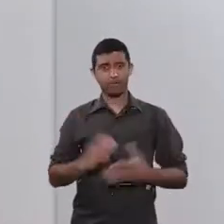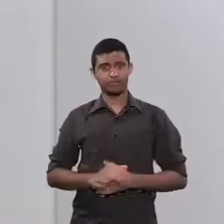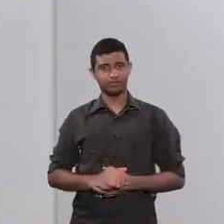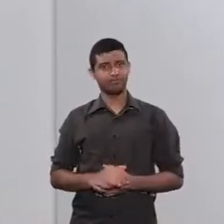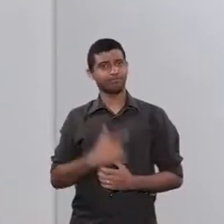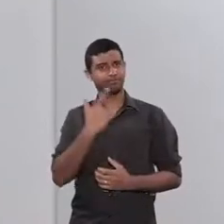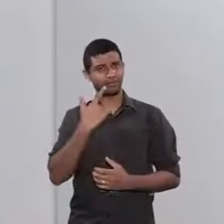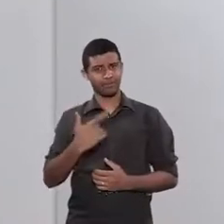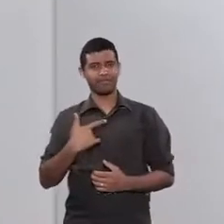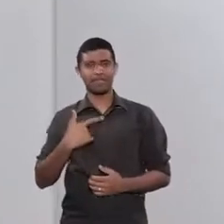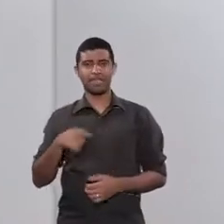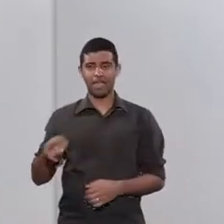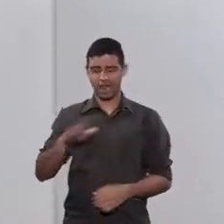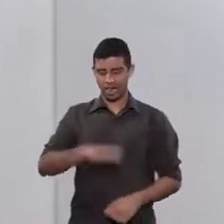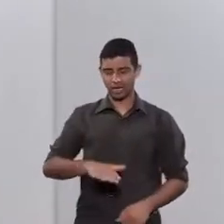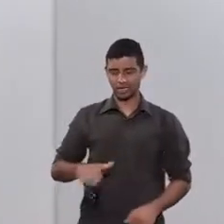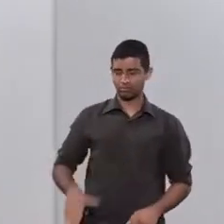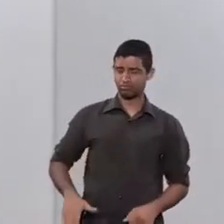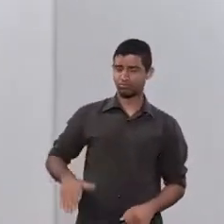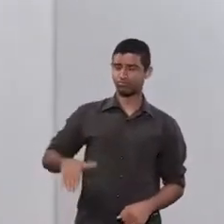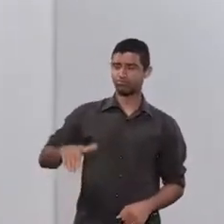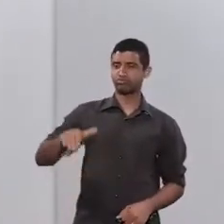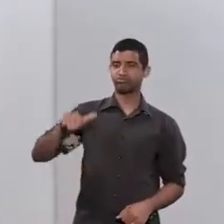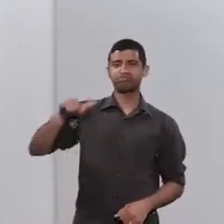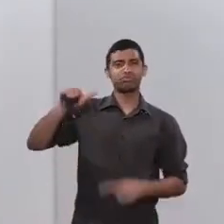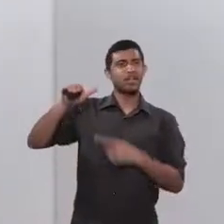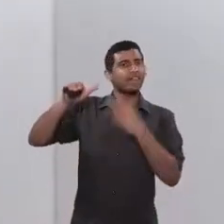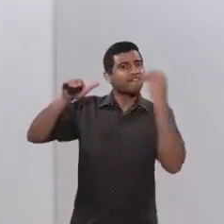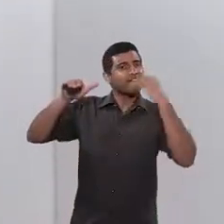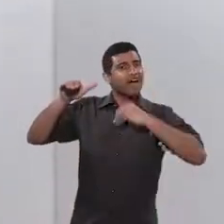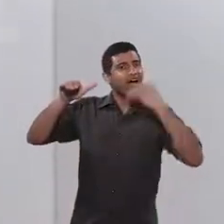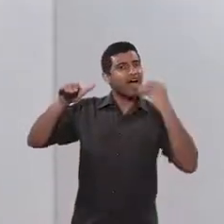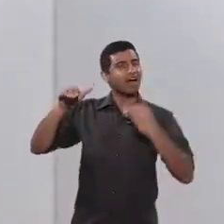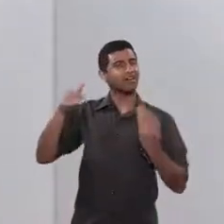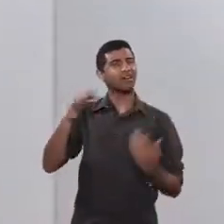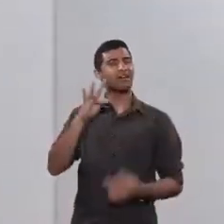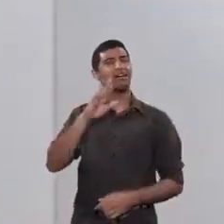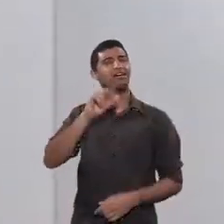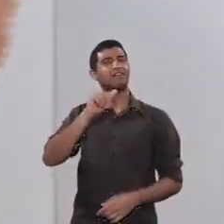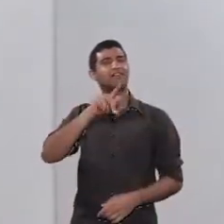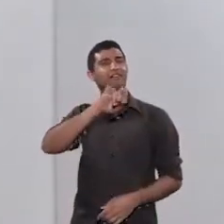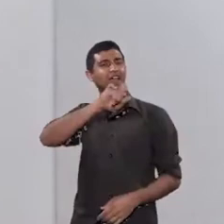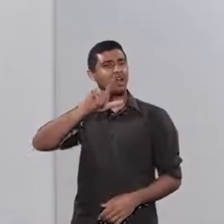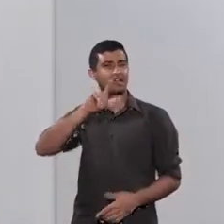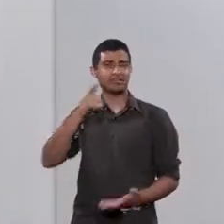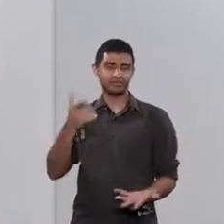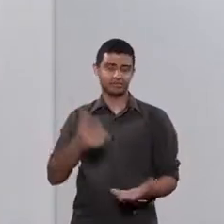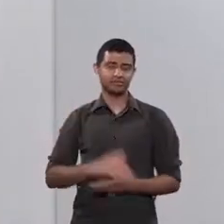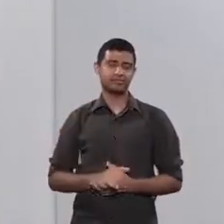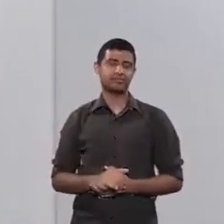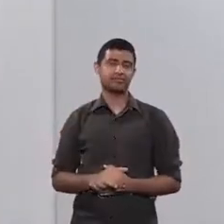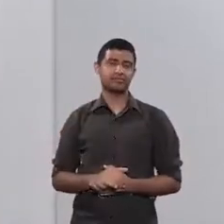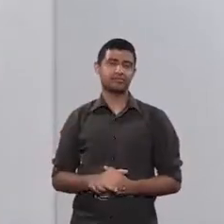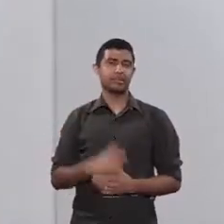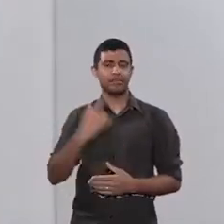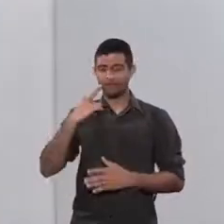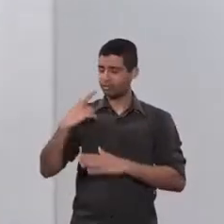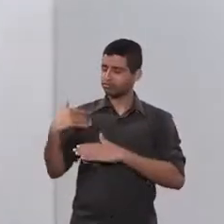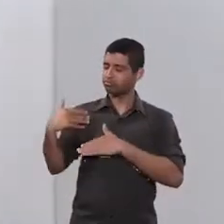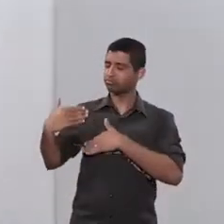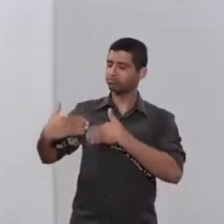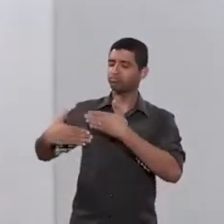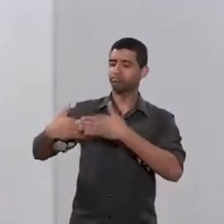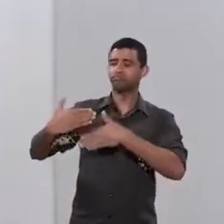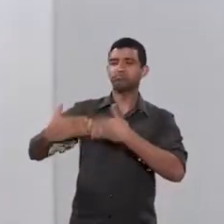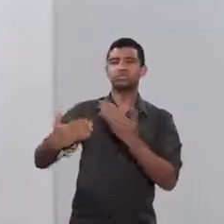perde. E a estruturação da personalidade da criança fica frágil. Isso gera, isso a médio e longo prazo vai